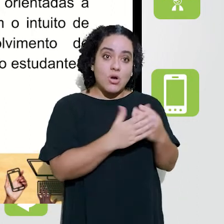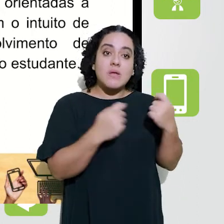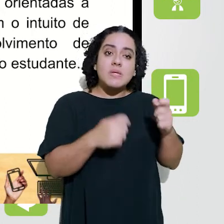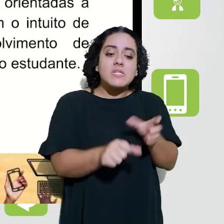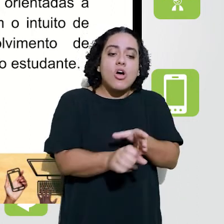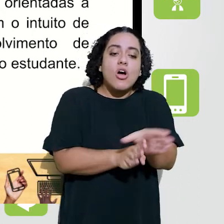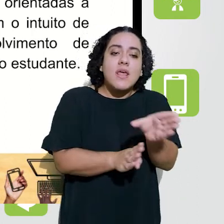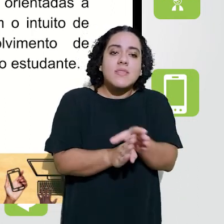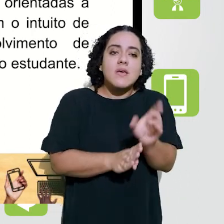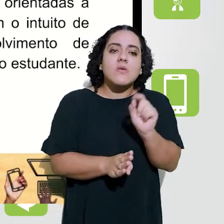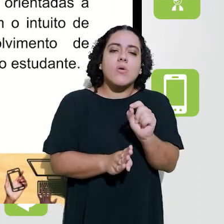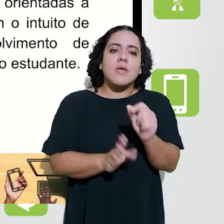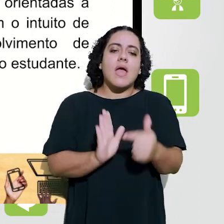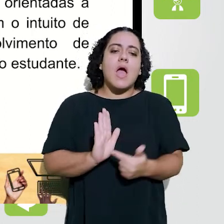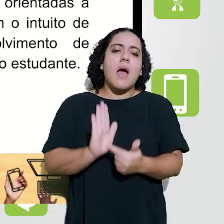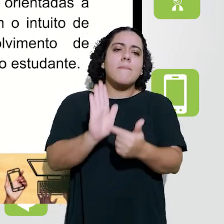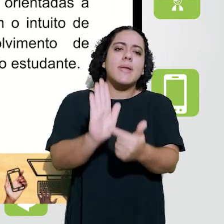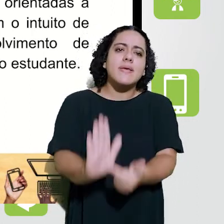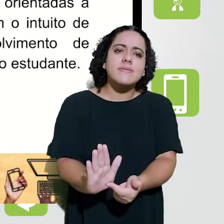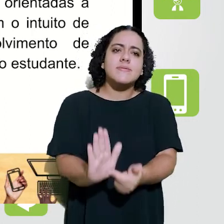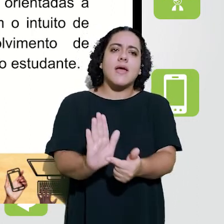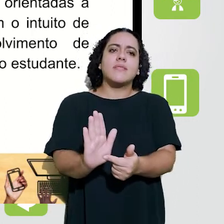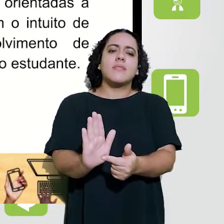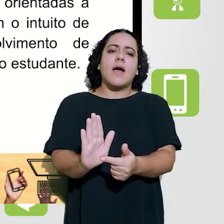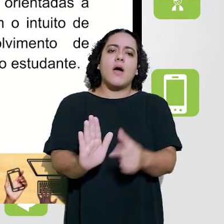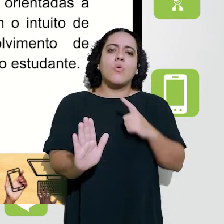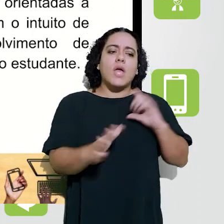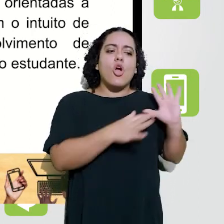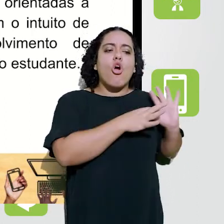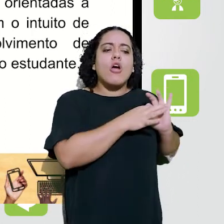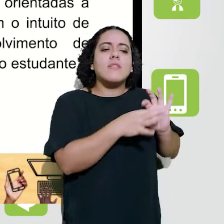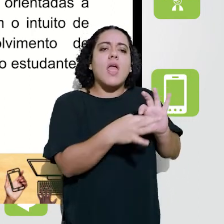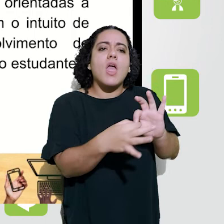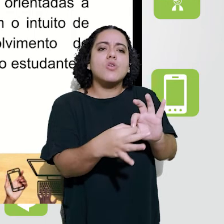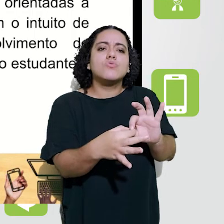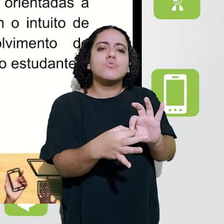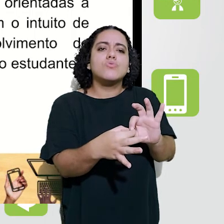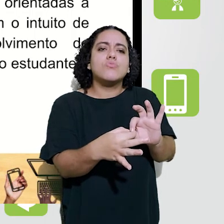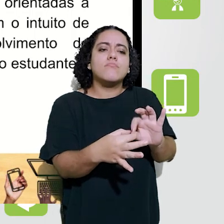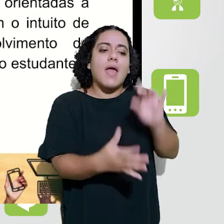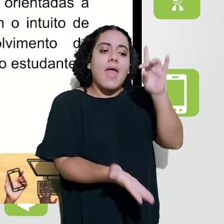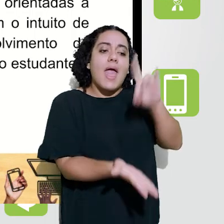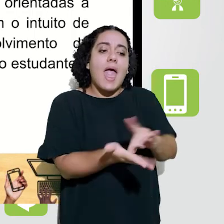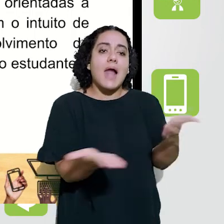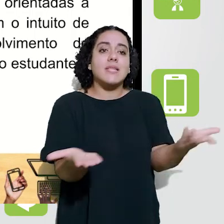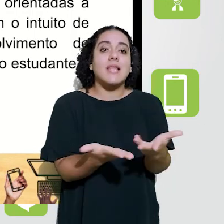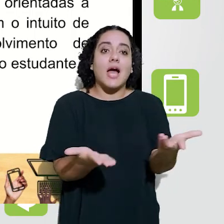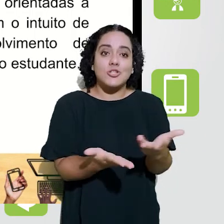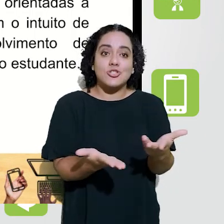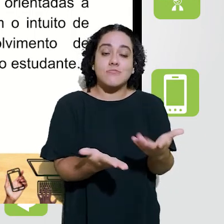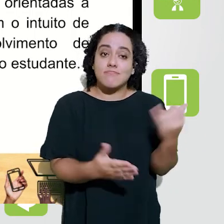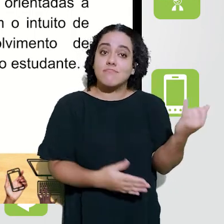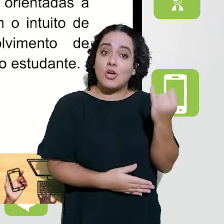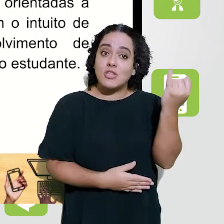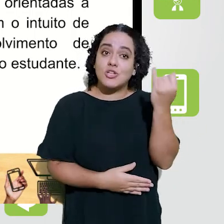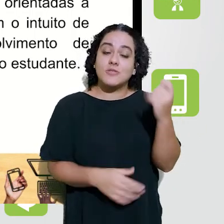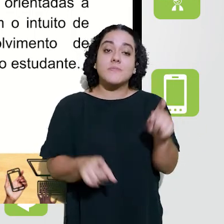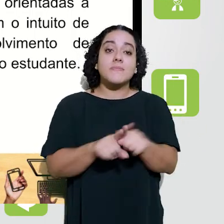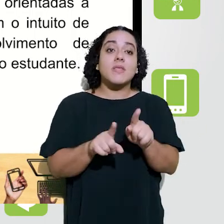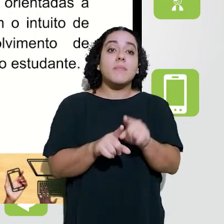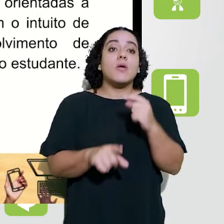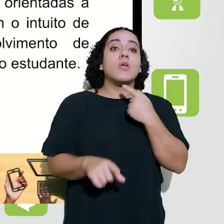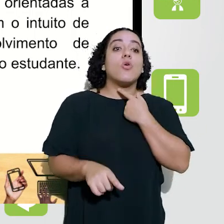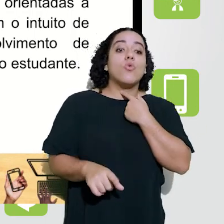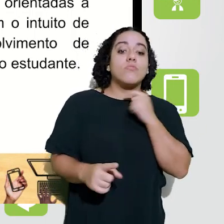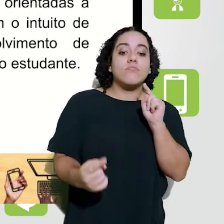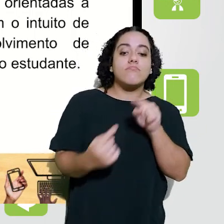pedagógicas de uma instituição de ensino devem ser orientadas a apresentar forte contextualização e correlação com a